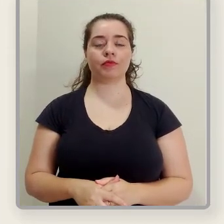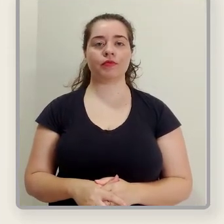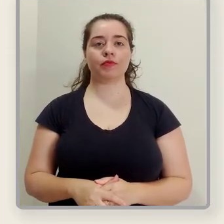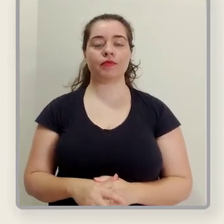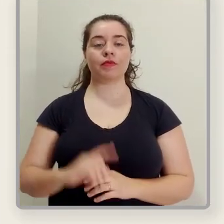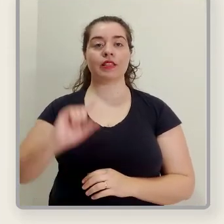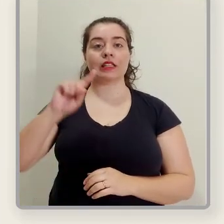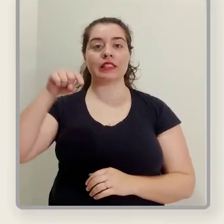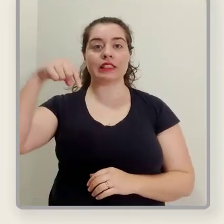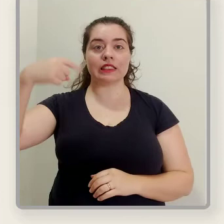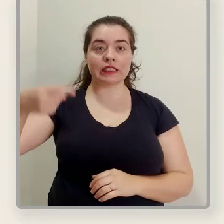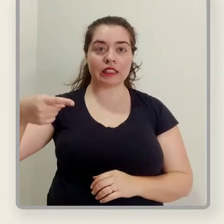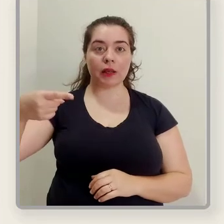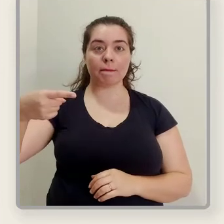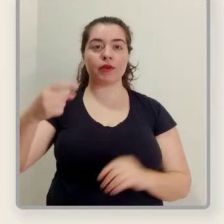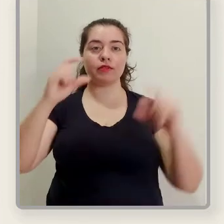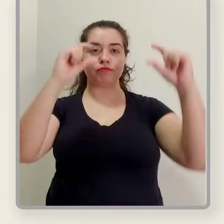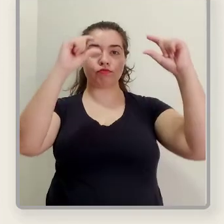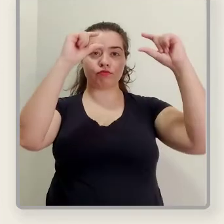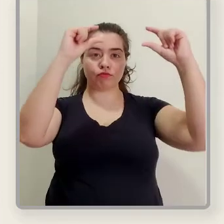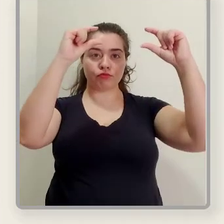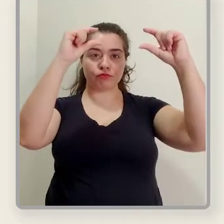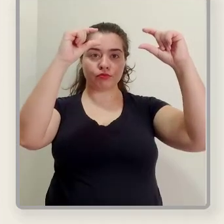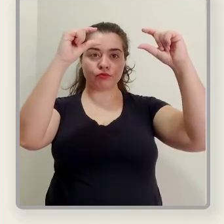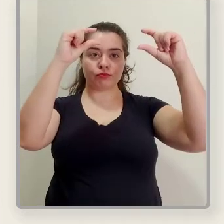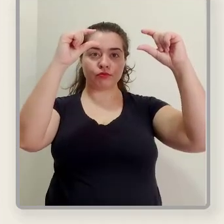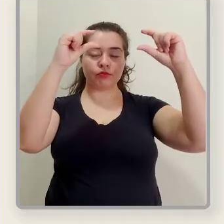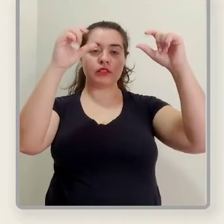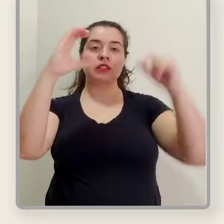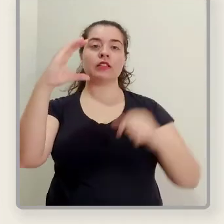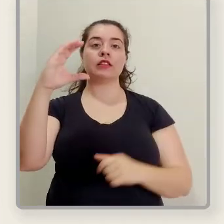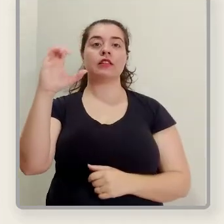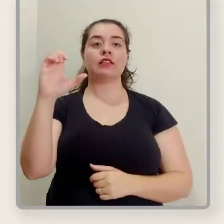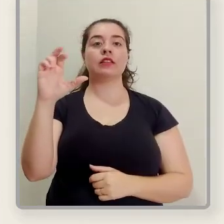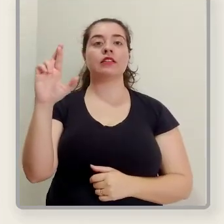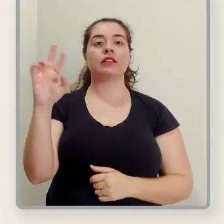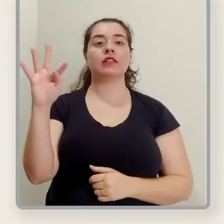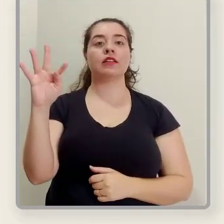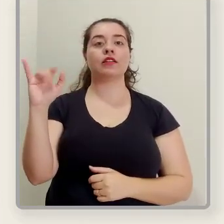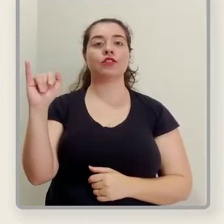Em seguida, na aba Certificados, meu e do ID,